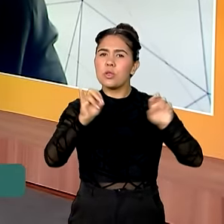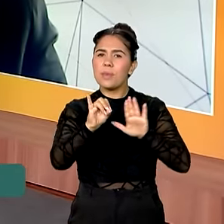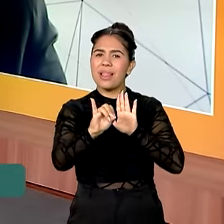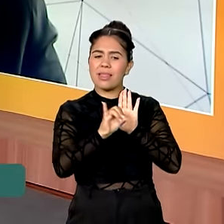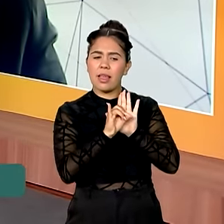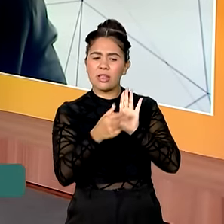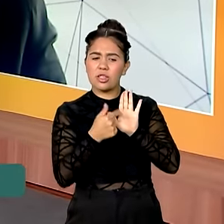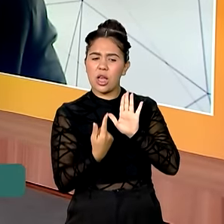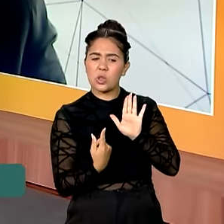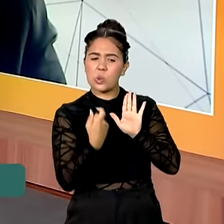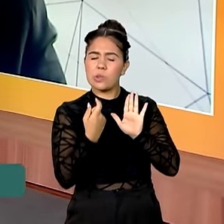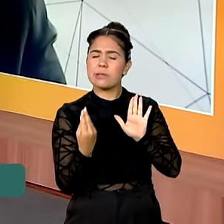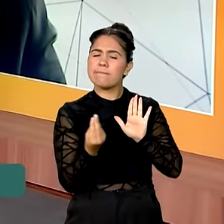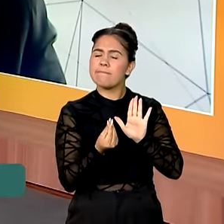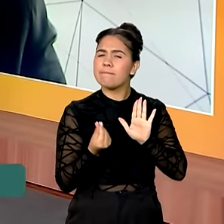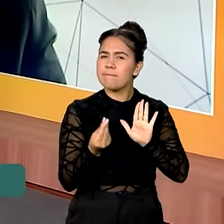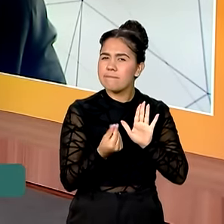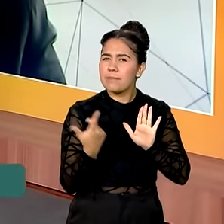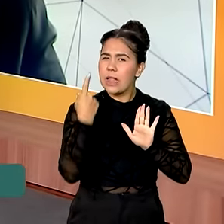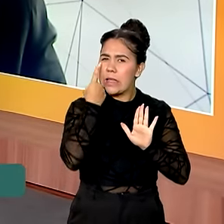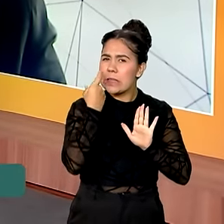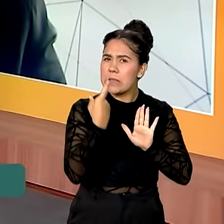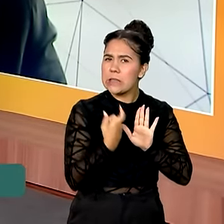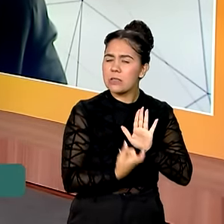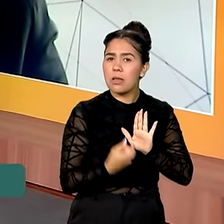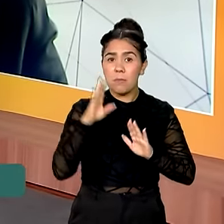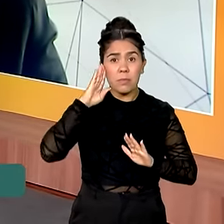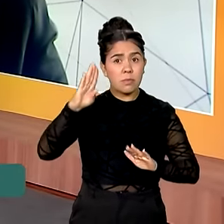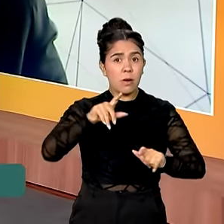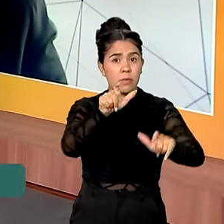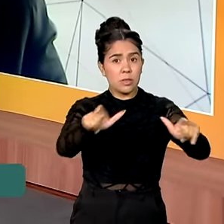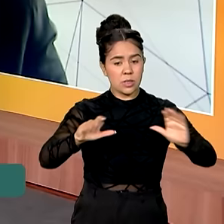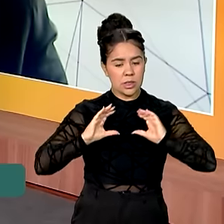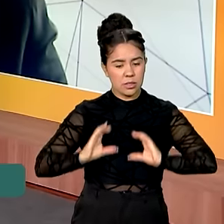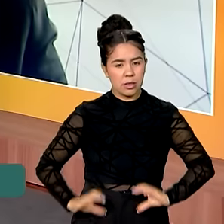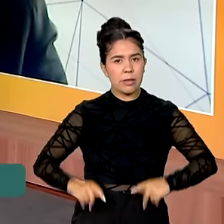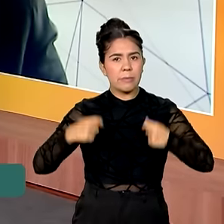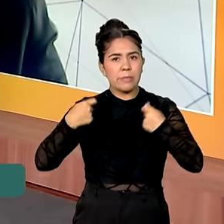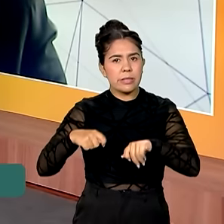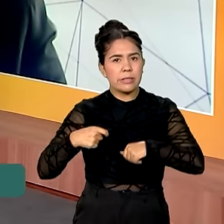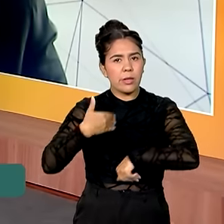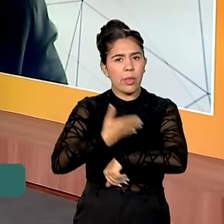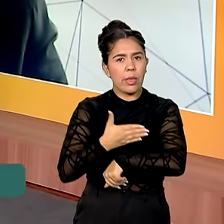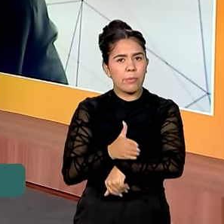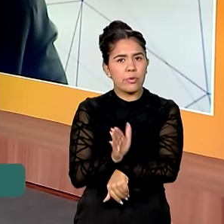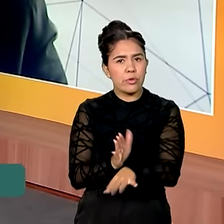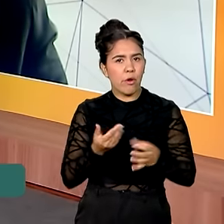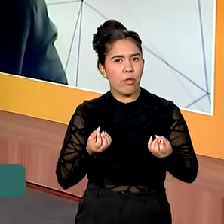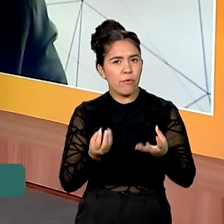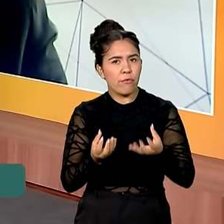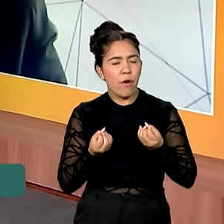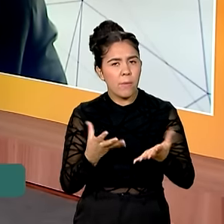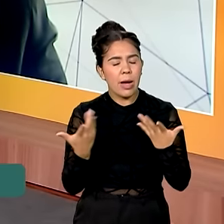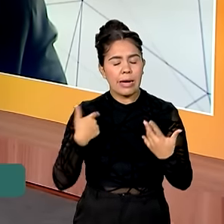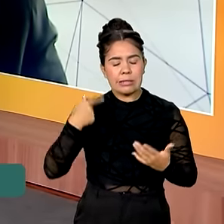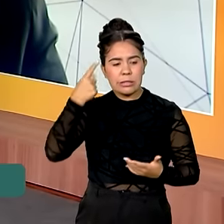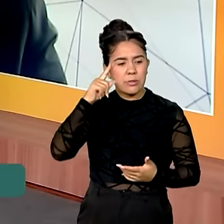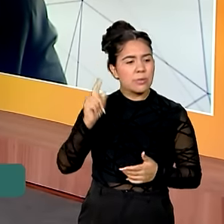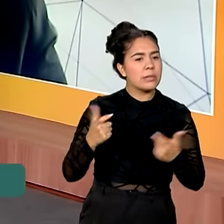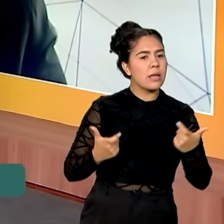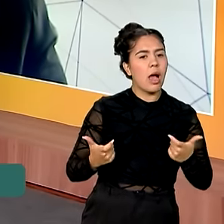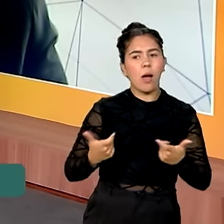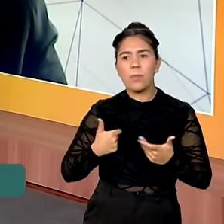mais interessante, principalmente para o cidadão que tem que ali informar toda hora os dados, ou não sabe onde buscar, não sabe onde